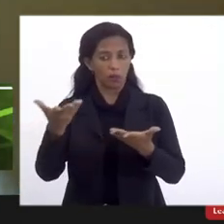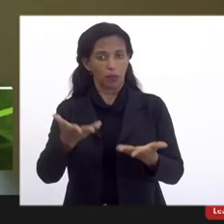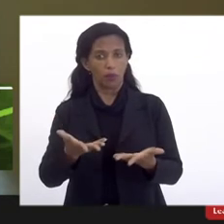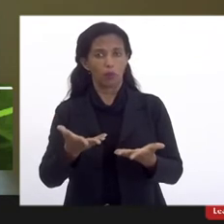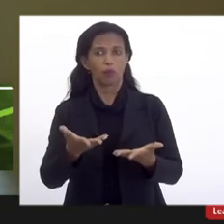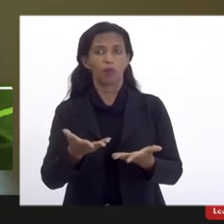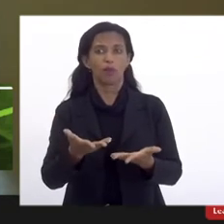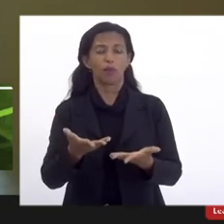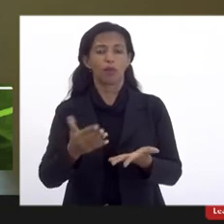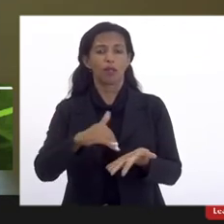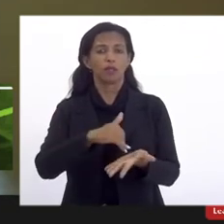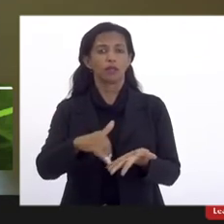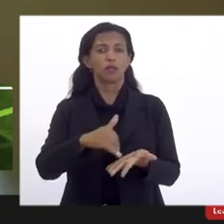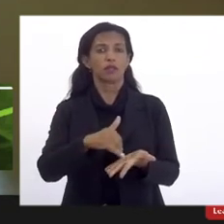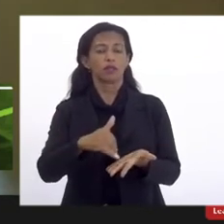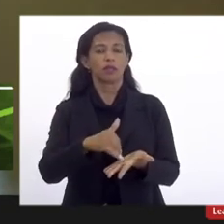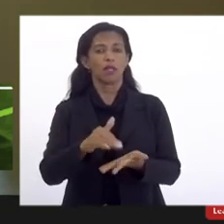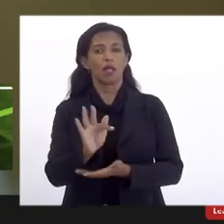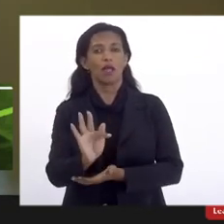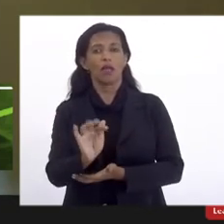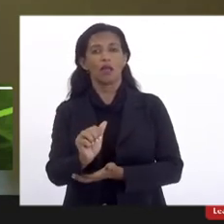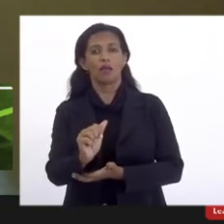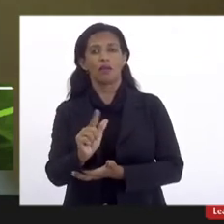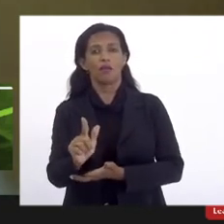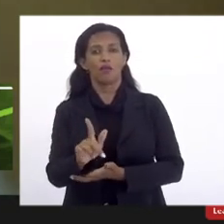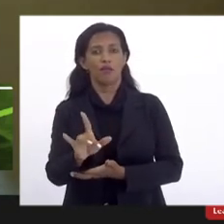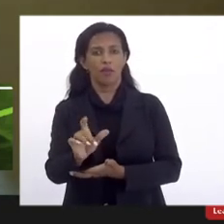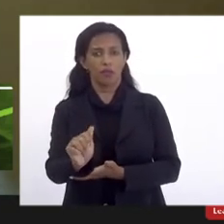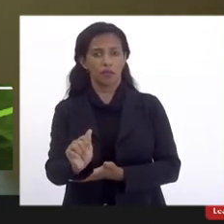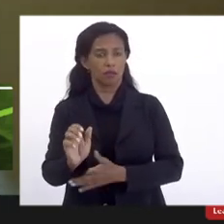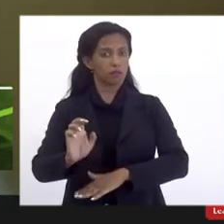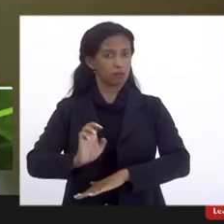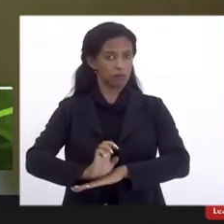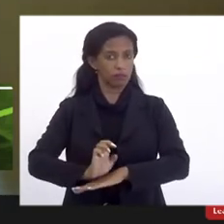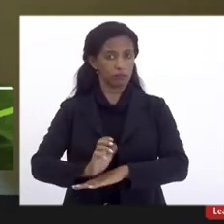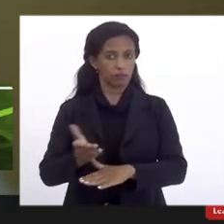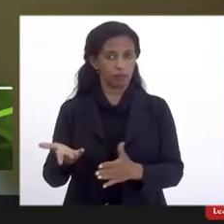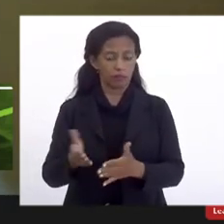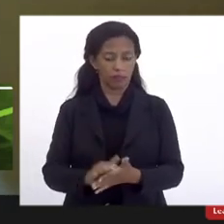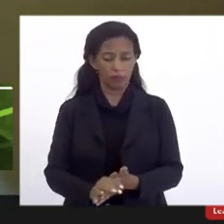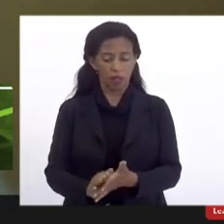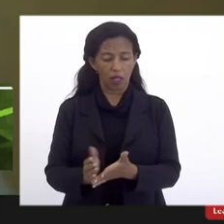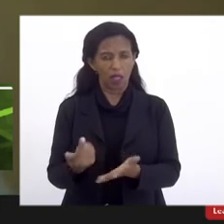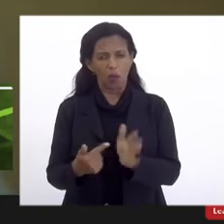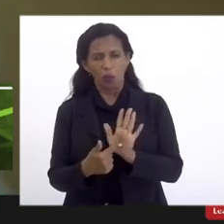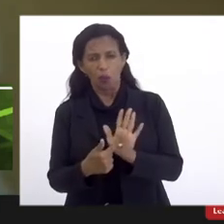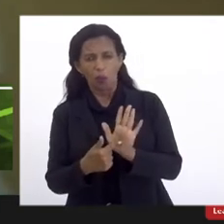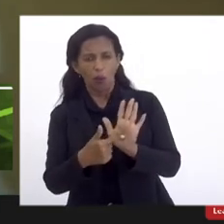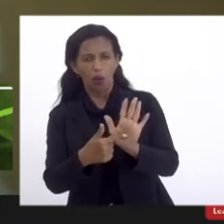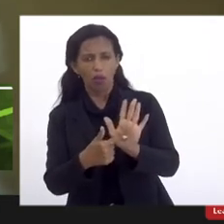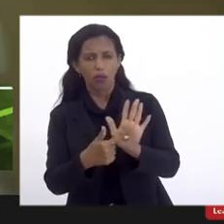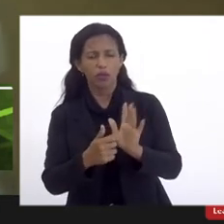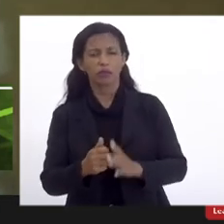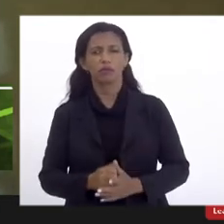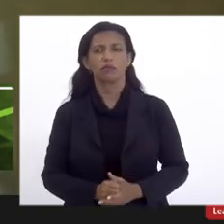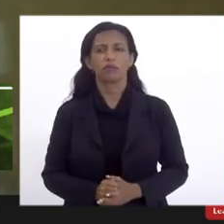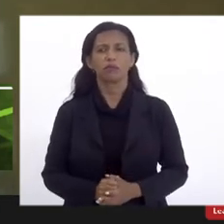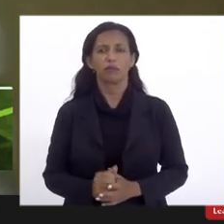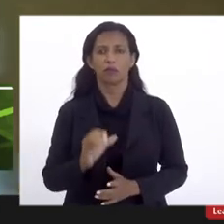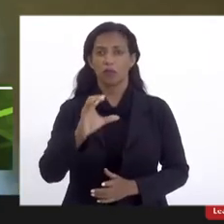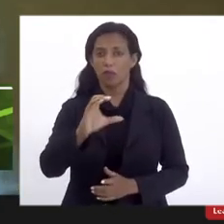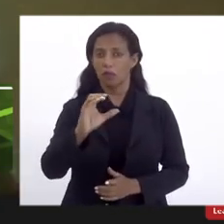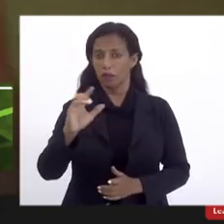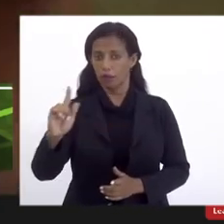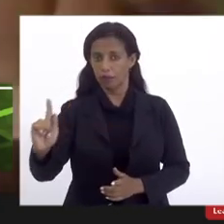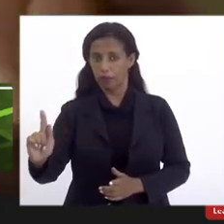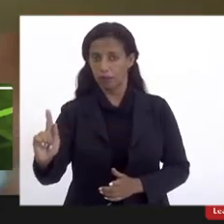fornecido pela Secretaria de Fazenda do Estado e que nos mostra que Campo Grande,